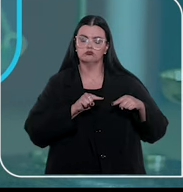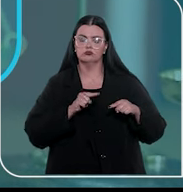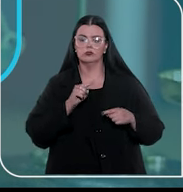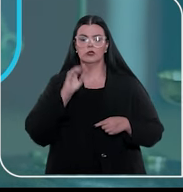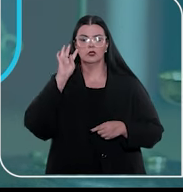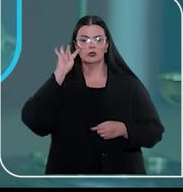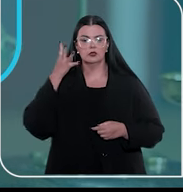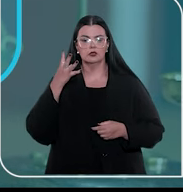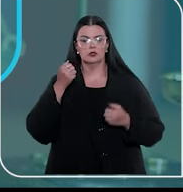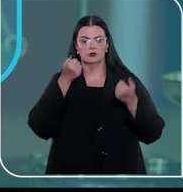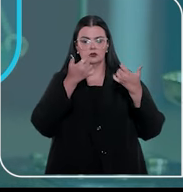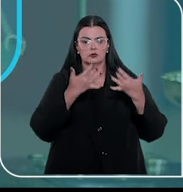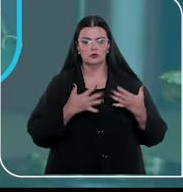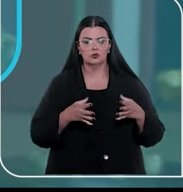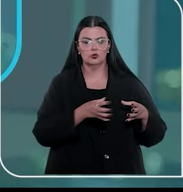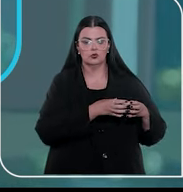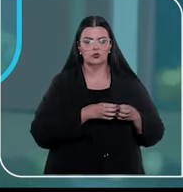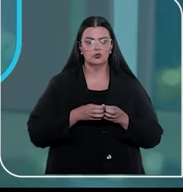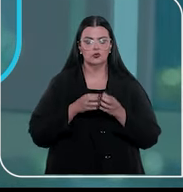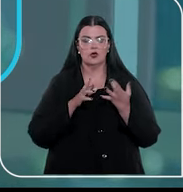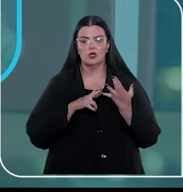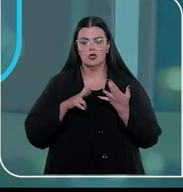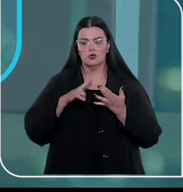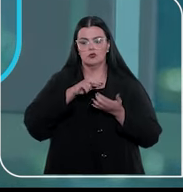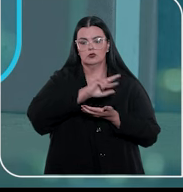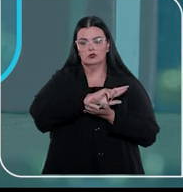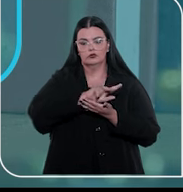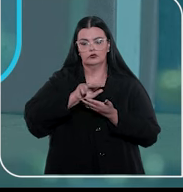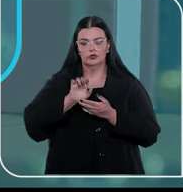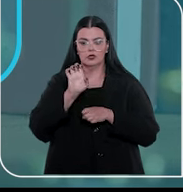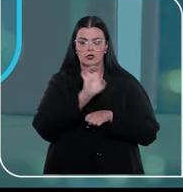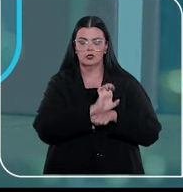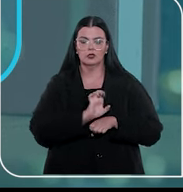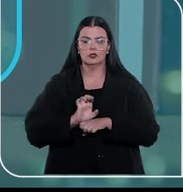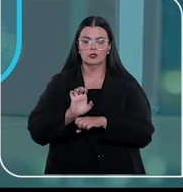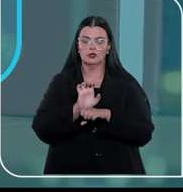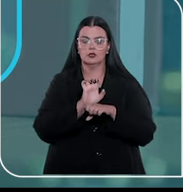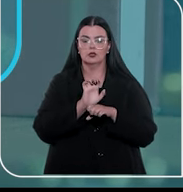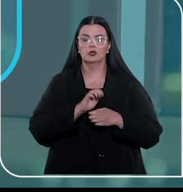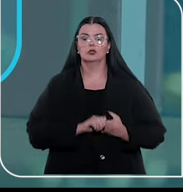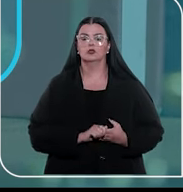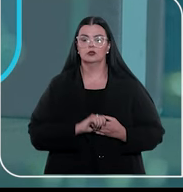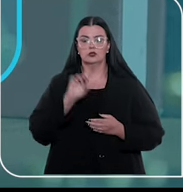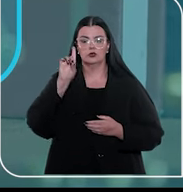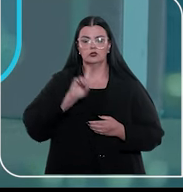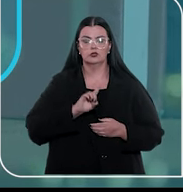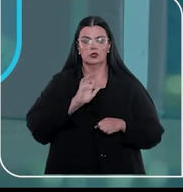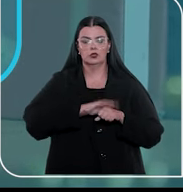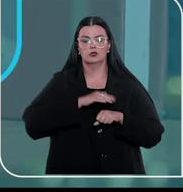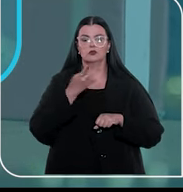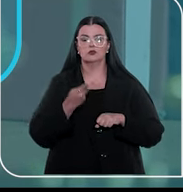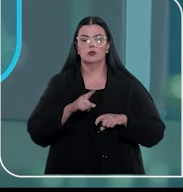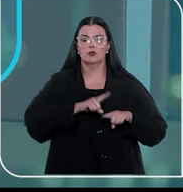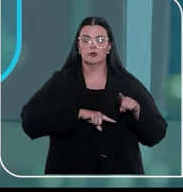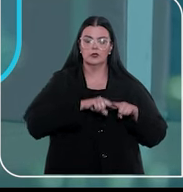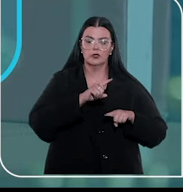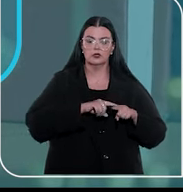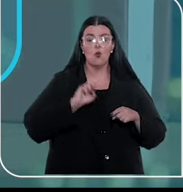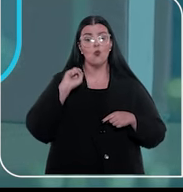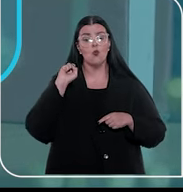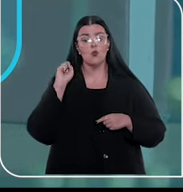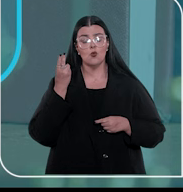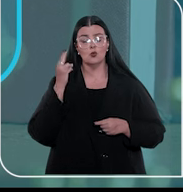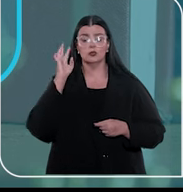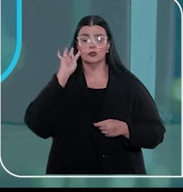decisões proferidas por turmas recursais de diferentes Estados sobre questões de direito material ou